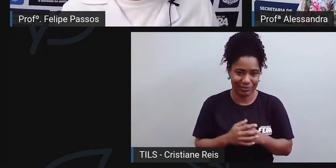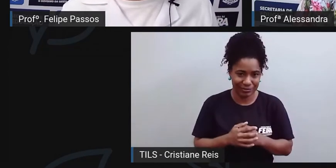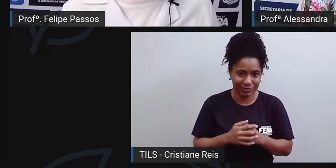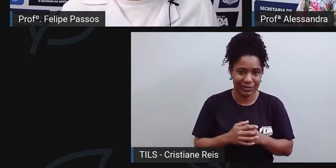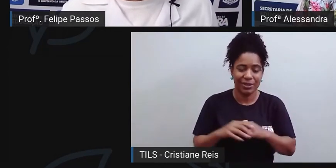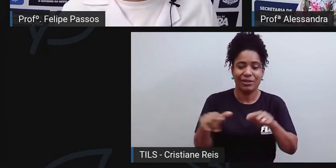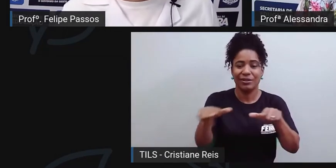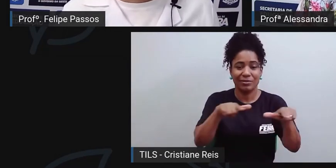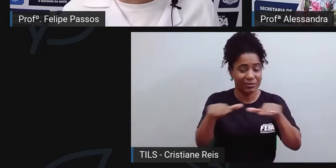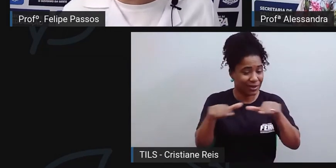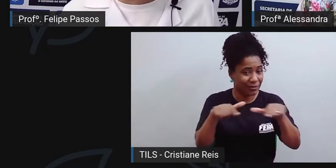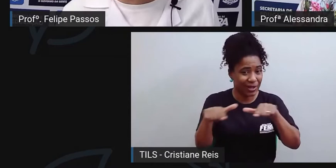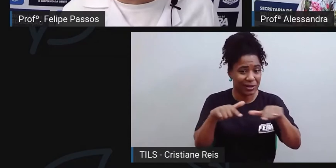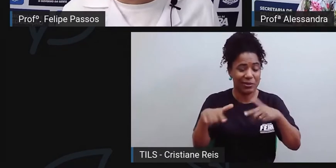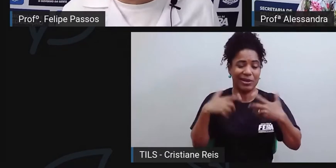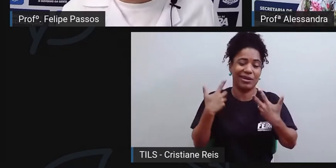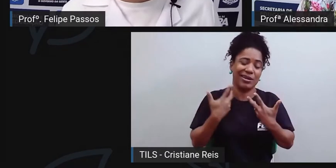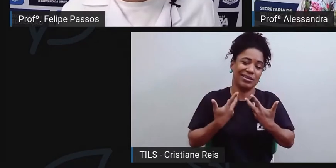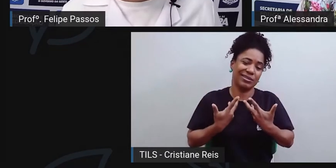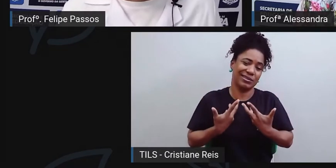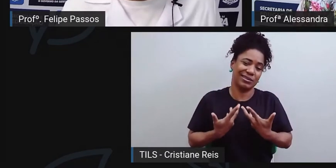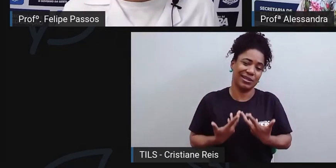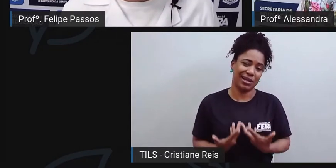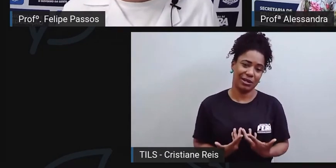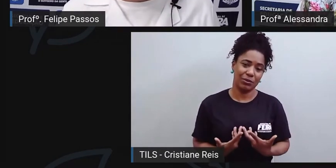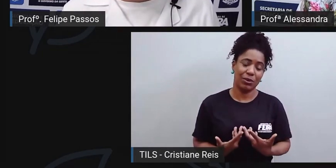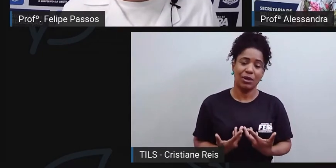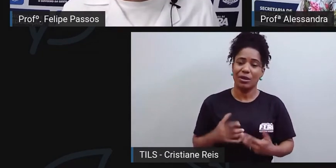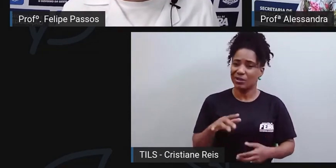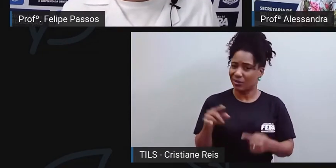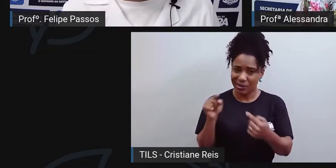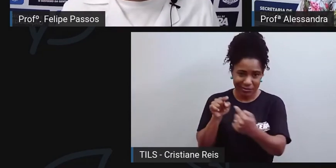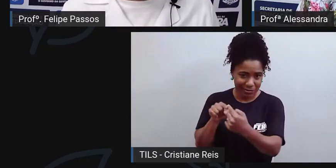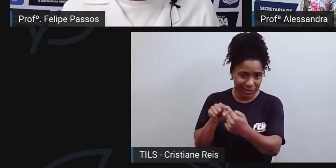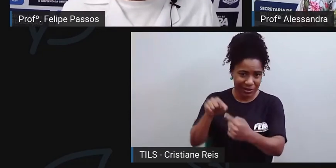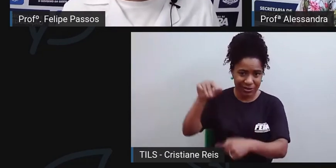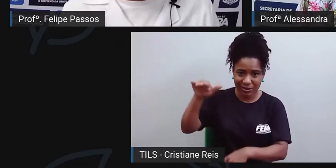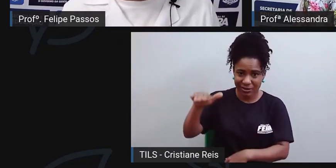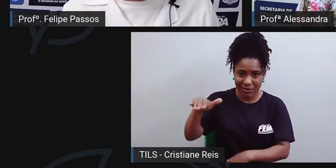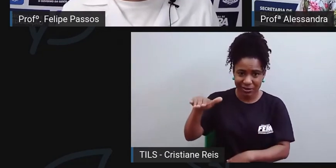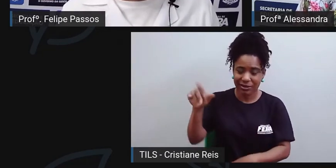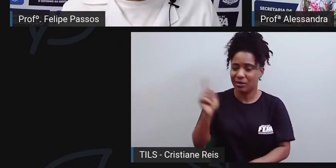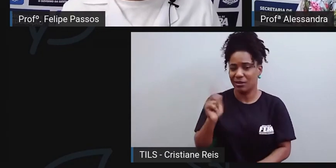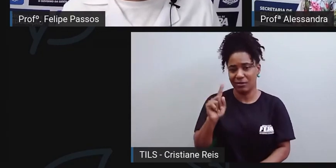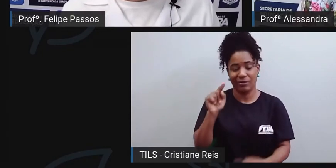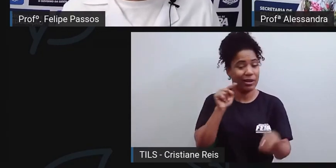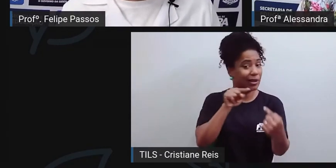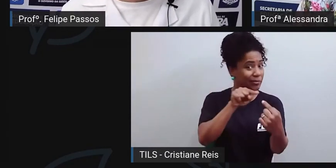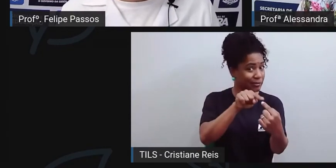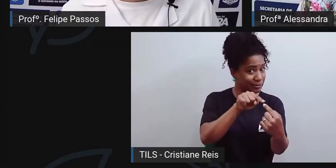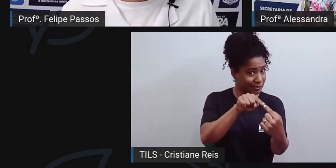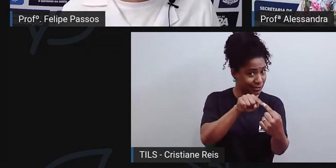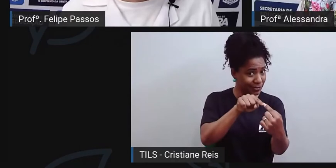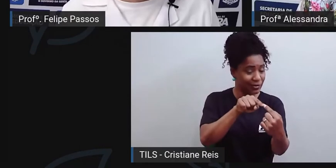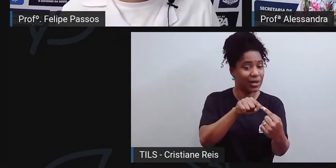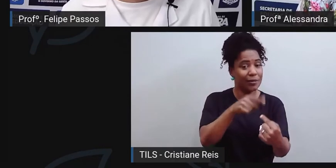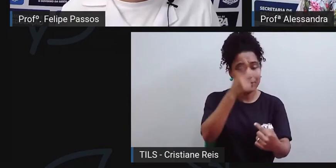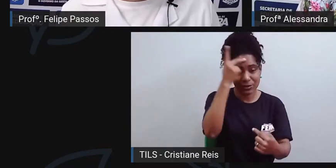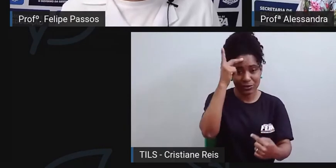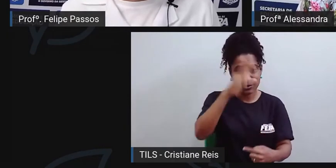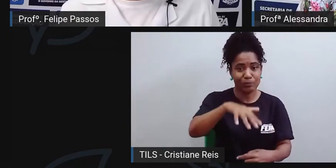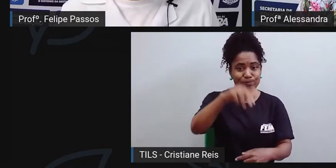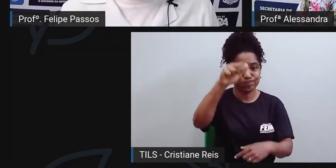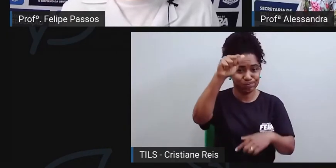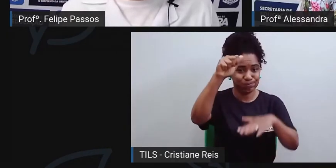adultos, imagina para as crianças, né? E a gente sabe que isso é legalmente errado, legalmente não pode acontecer.